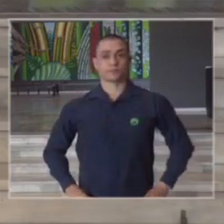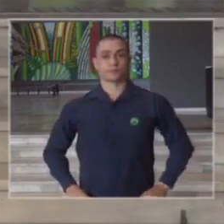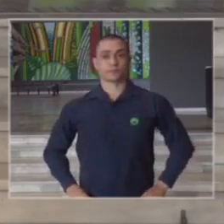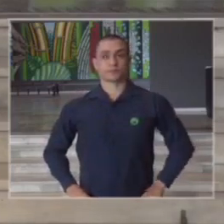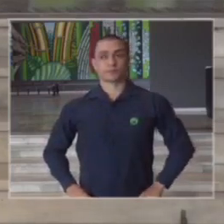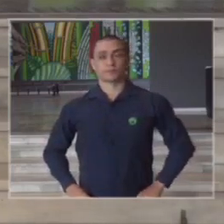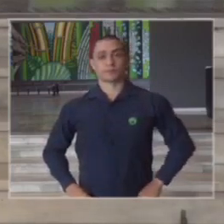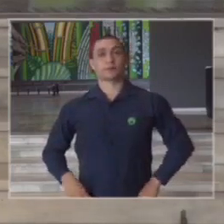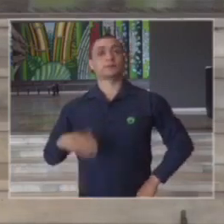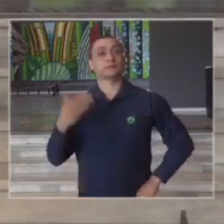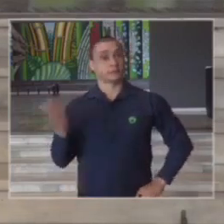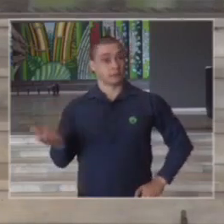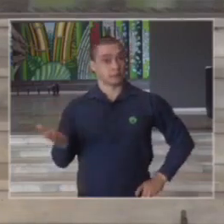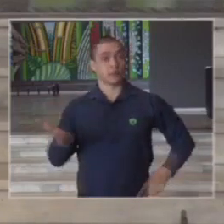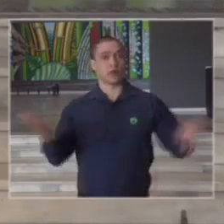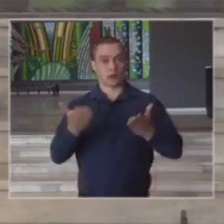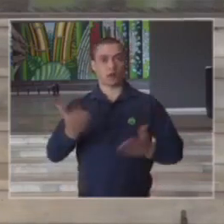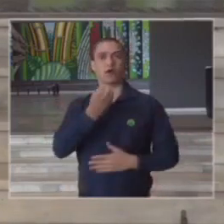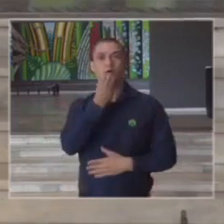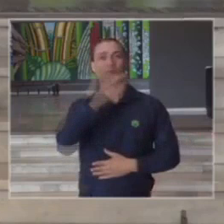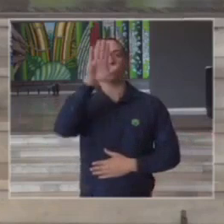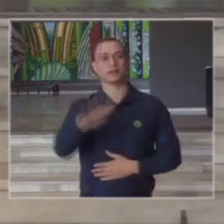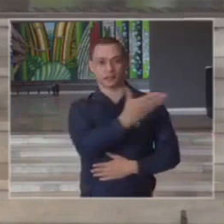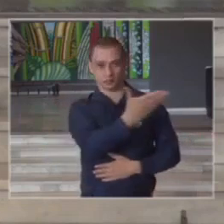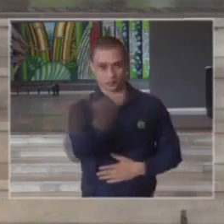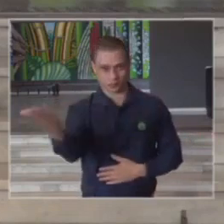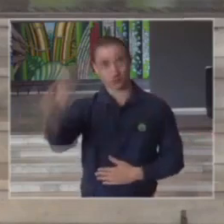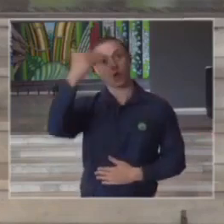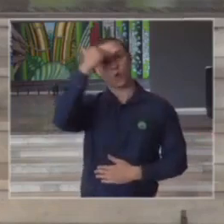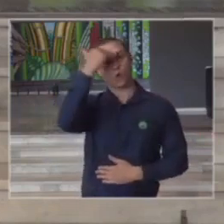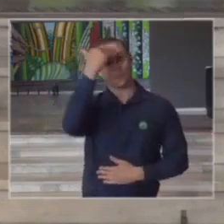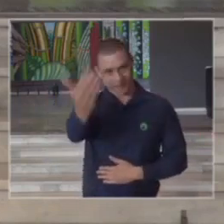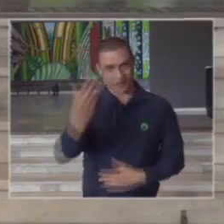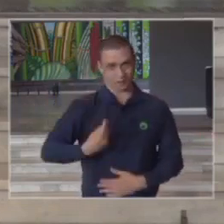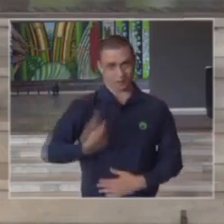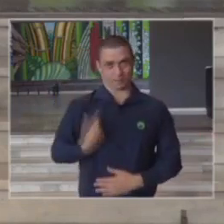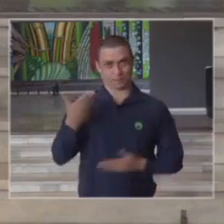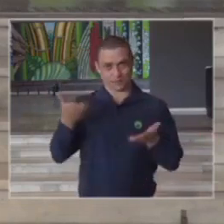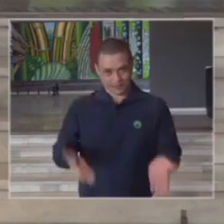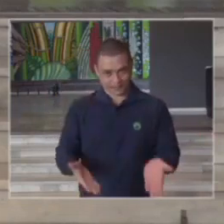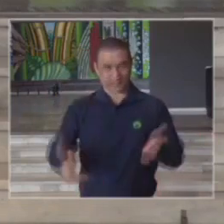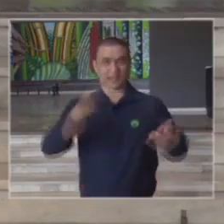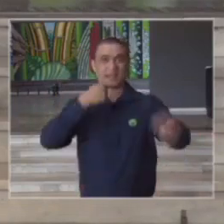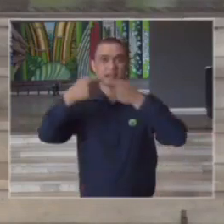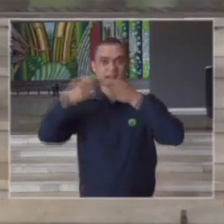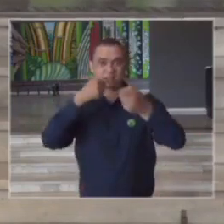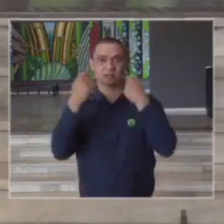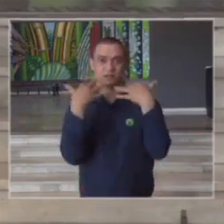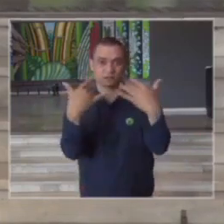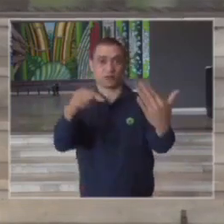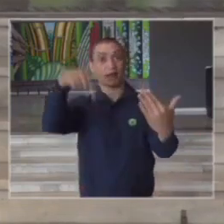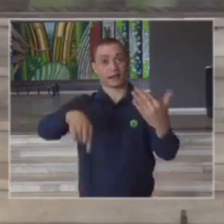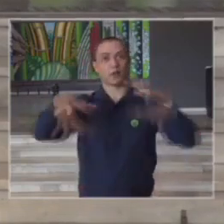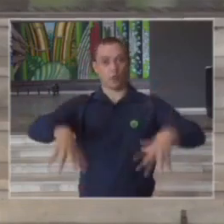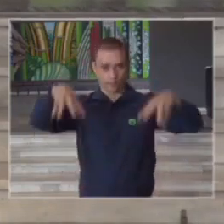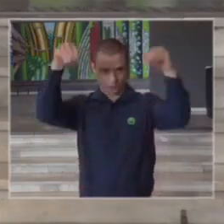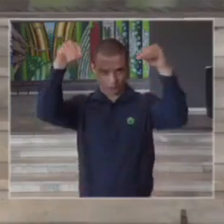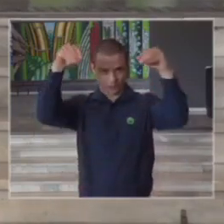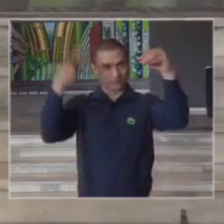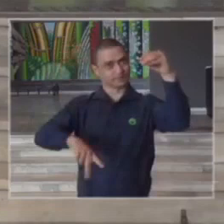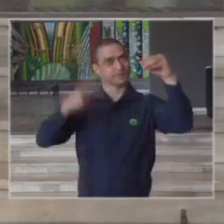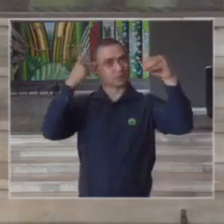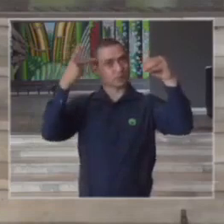agora sim boa tarde a todos muito obrigado pela presença nessa coletiva de imprensa aqui no Palácio dos Bandeirantes